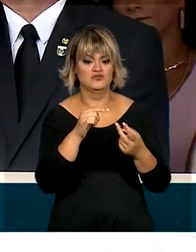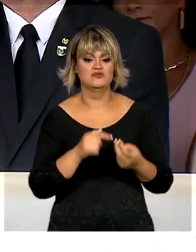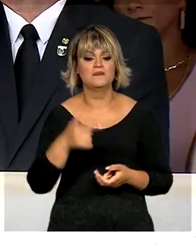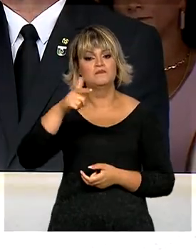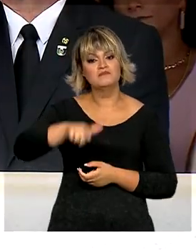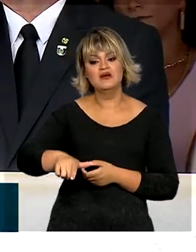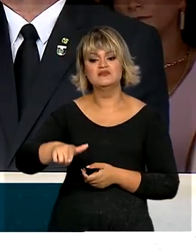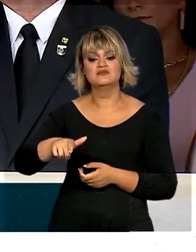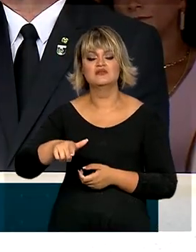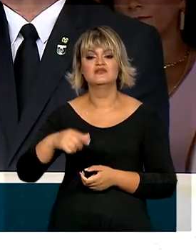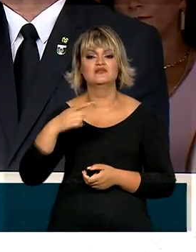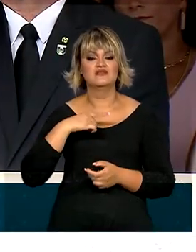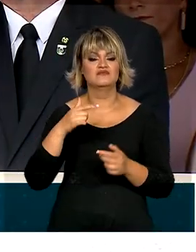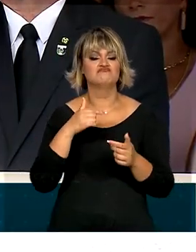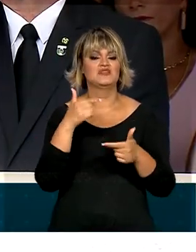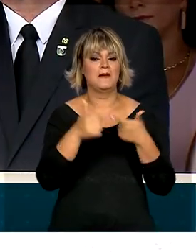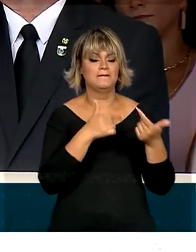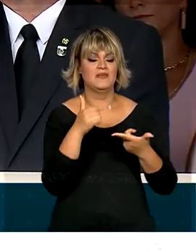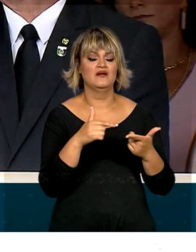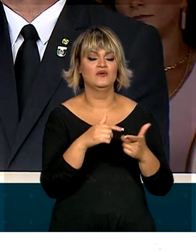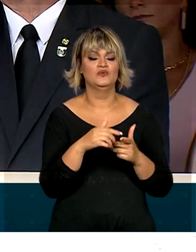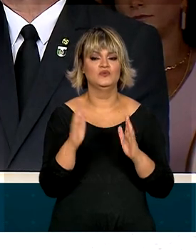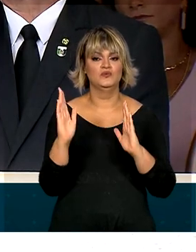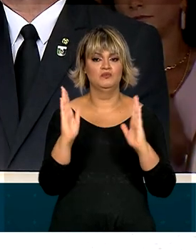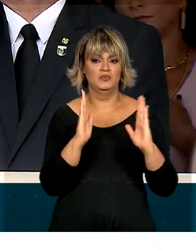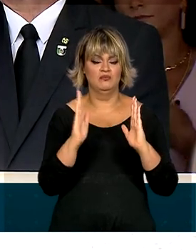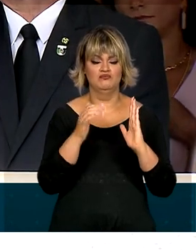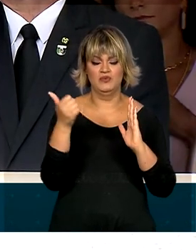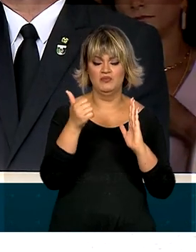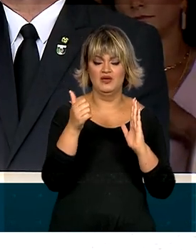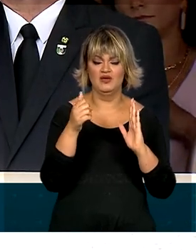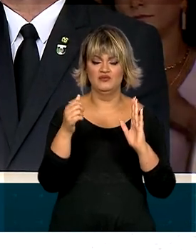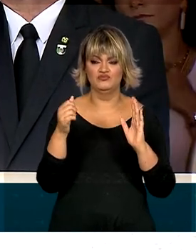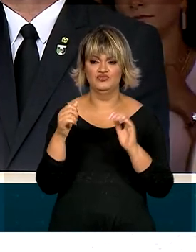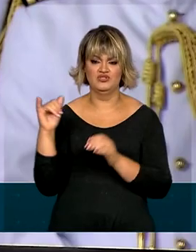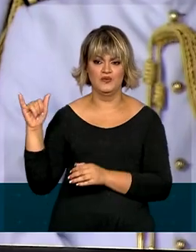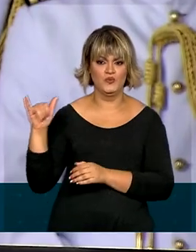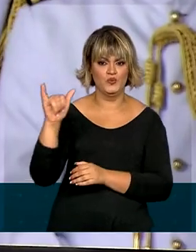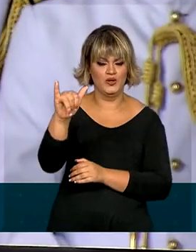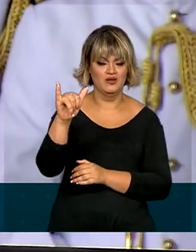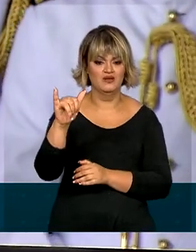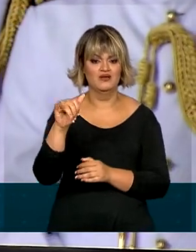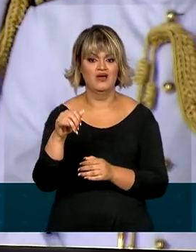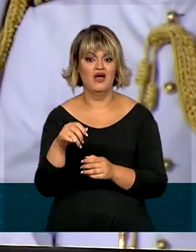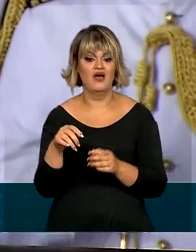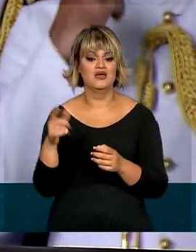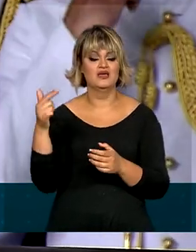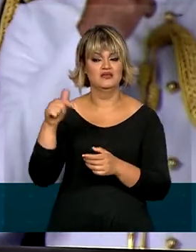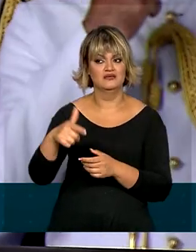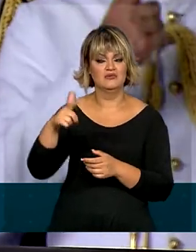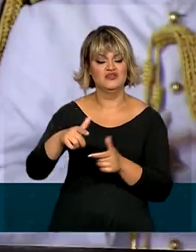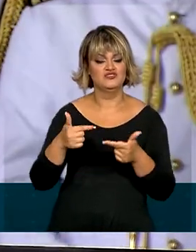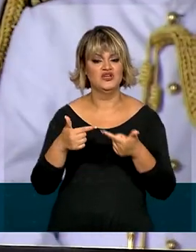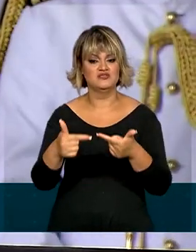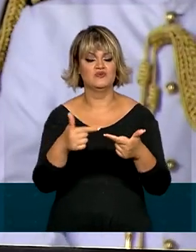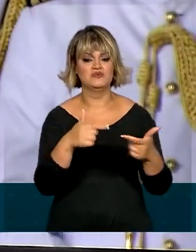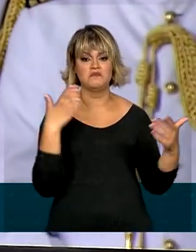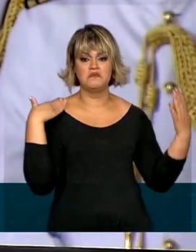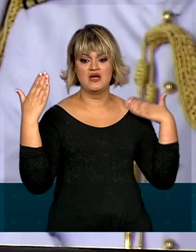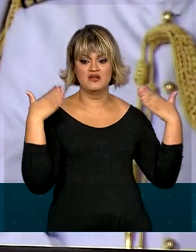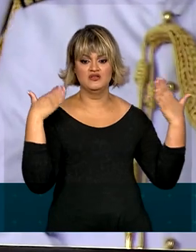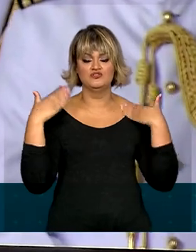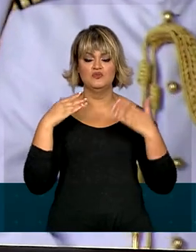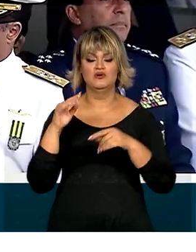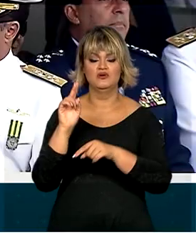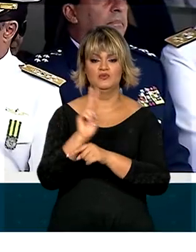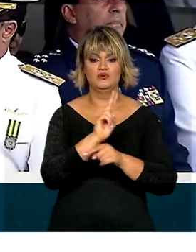Além disso, houve as ativações do primeiro esquadrão de aeronaves remotamente pilotadas e do comando de operações marítimas e proteção